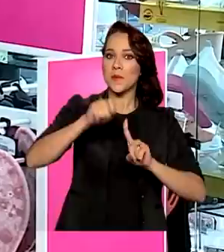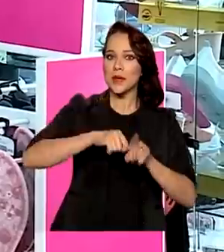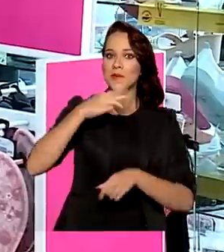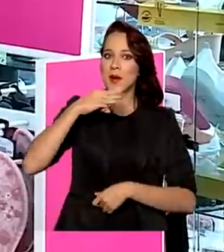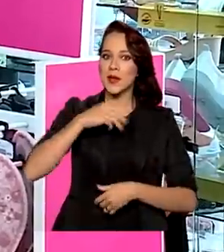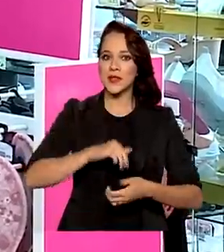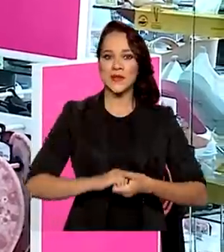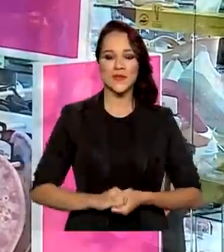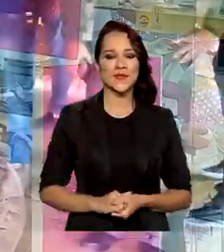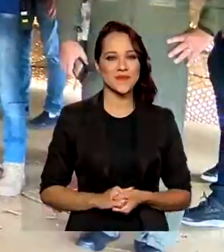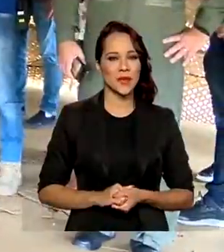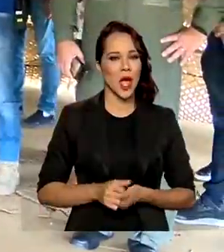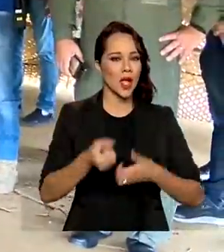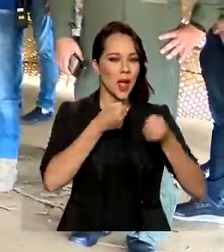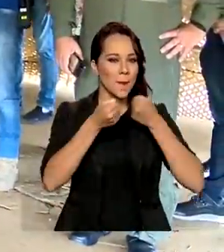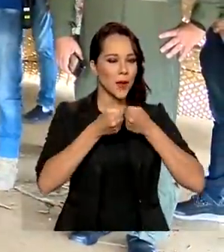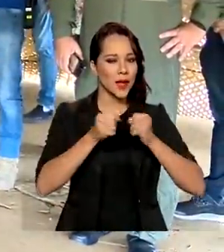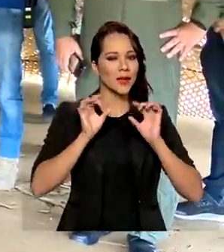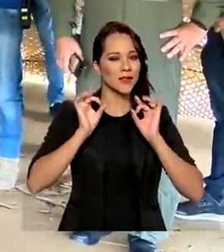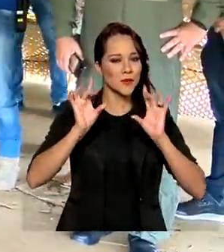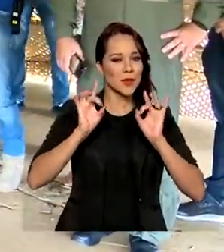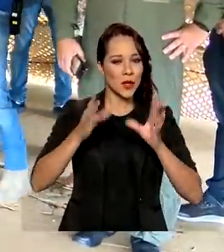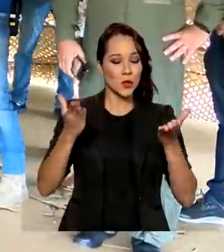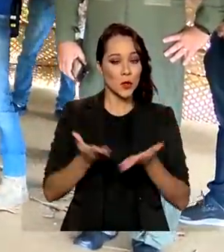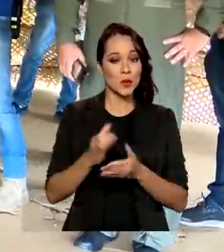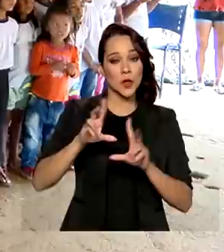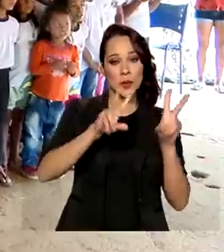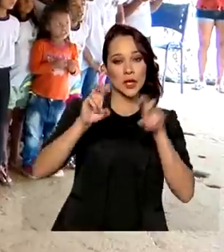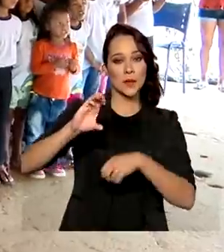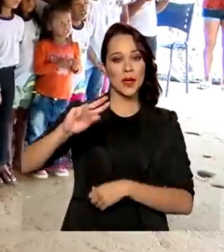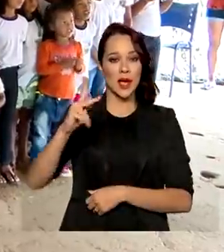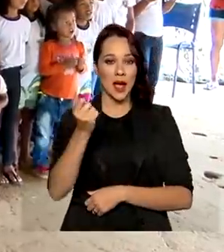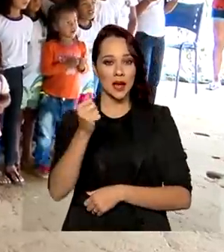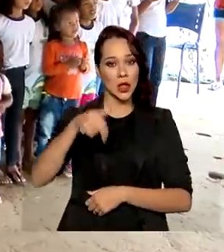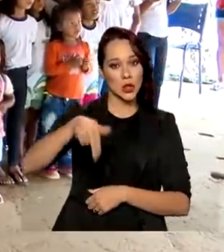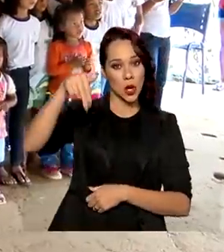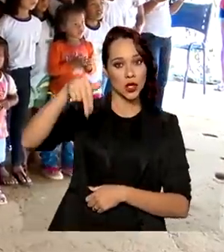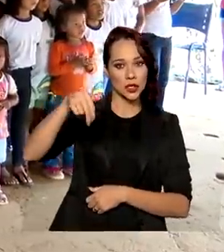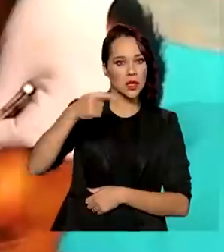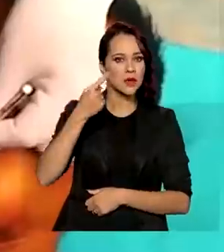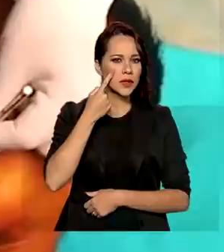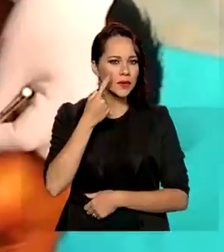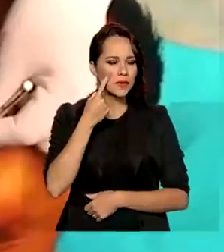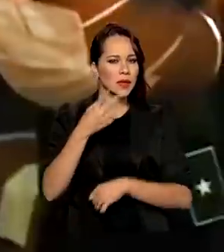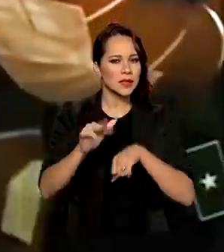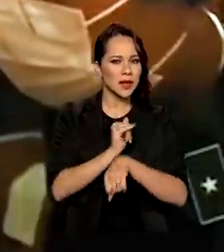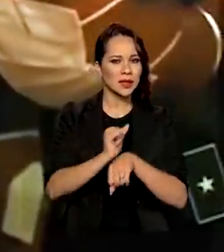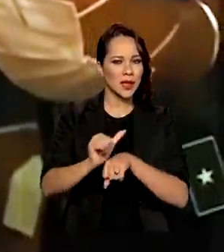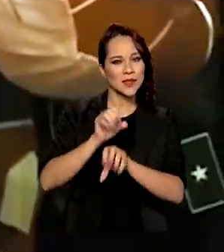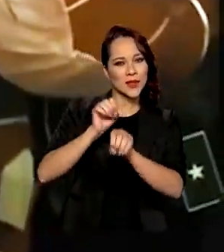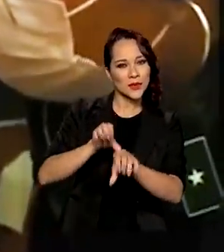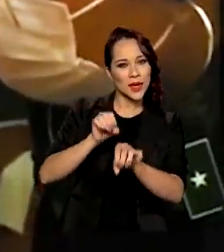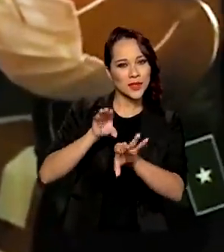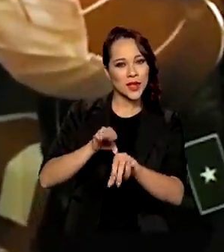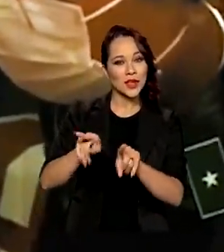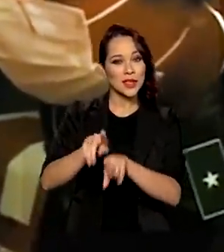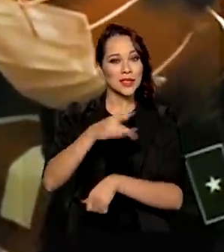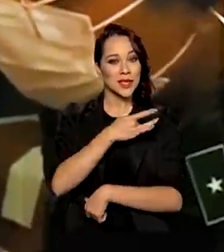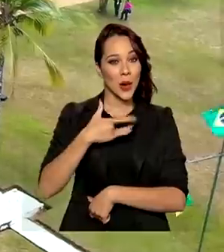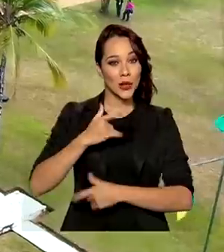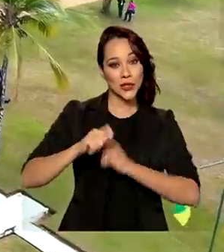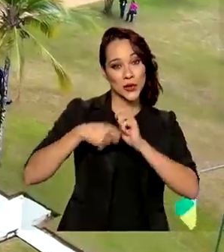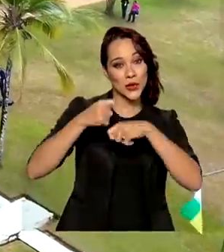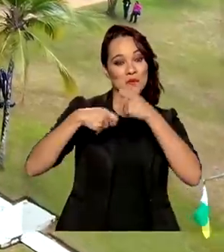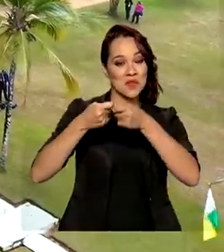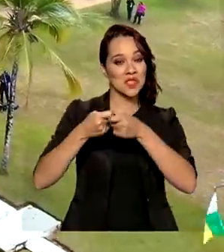março. E na reportagem especial de hoje sobre o Calha Norte, você vai ver as ações educacionais de saúde